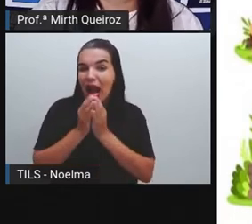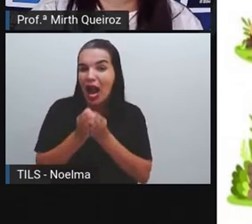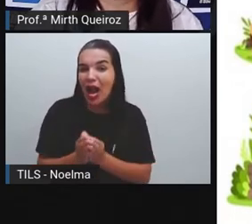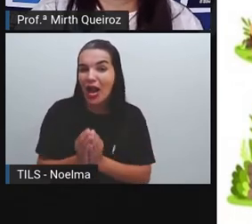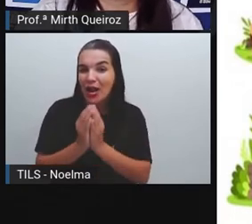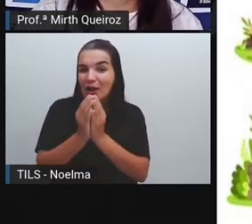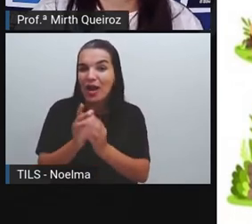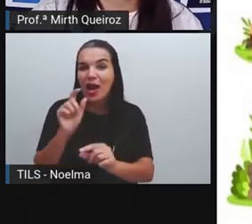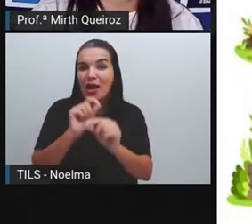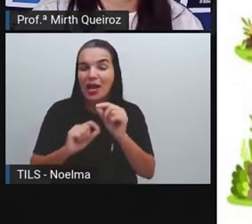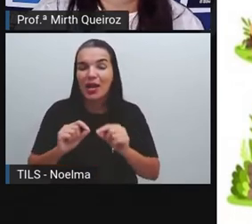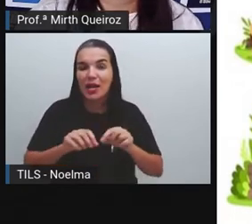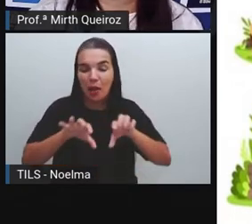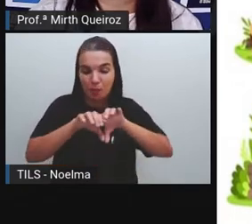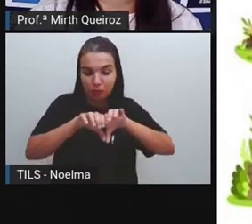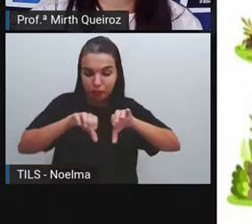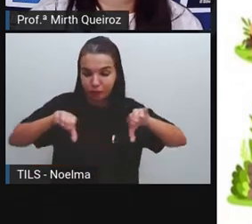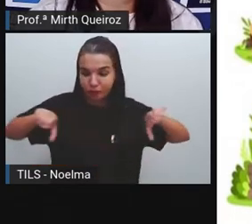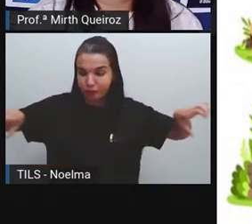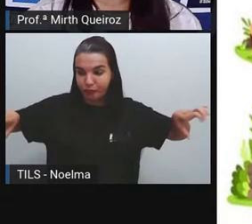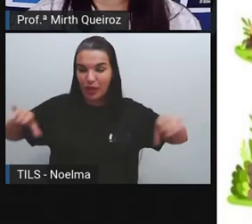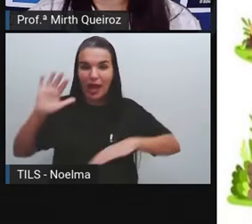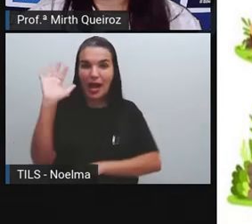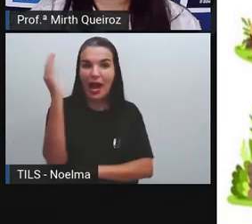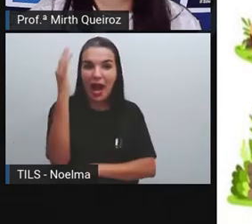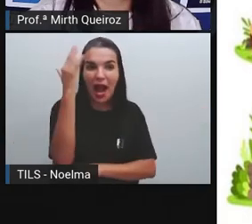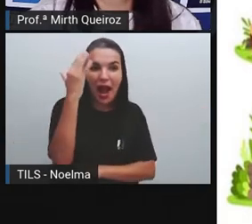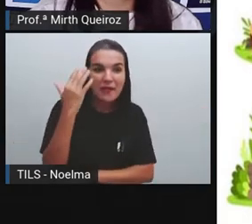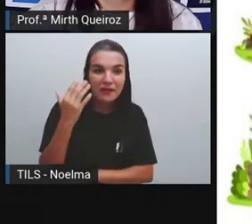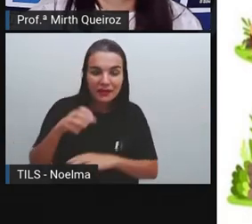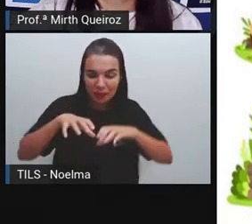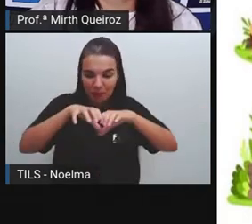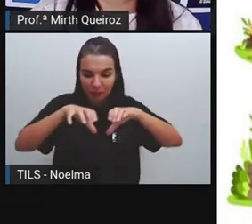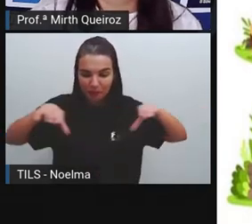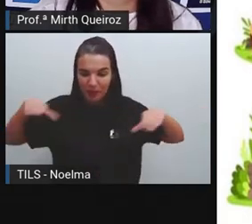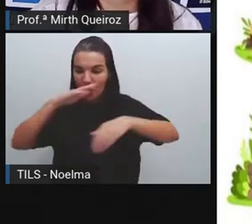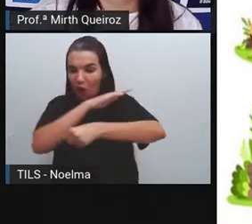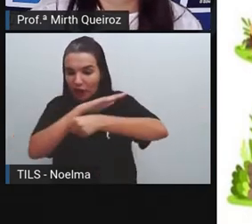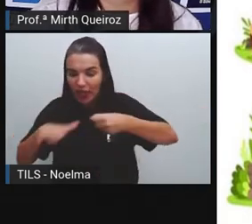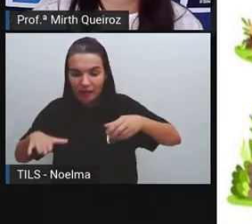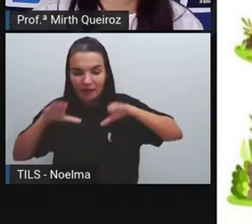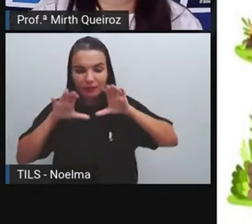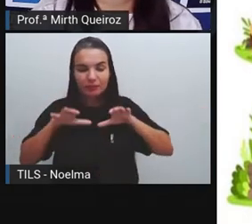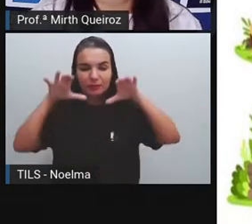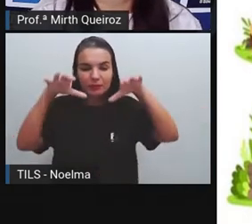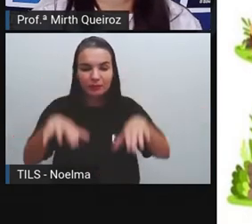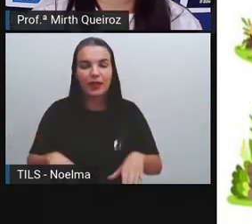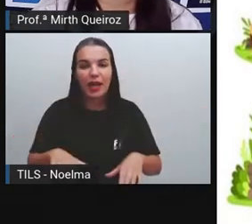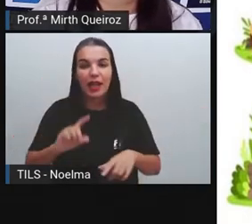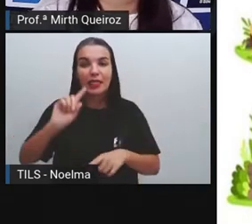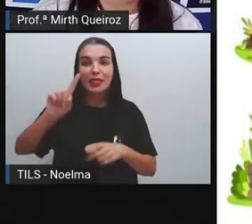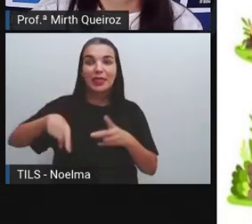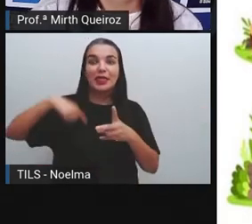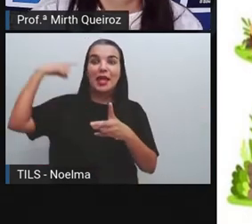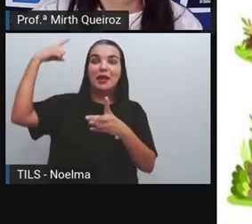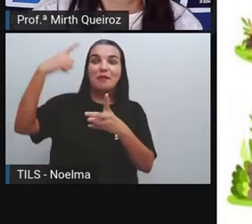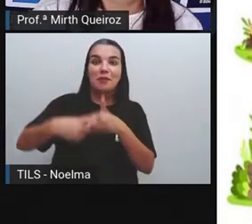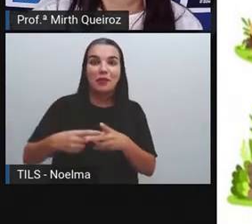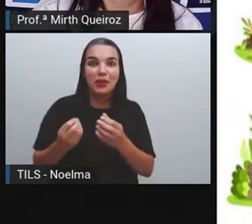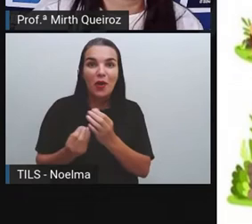pedaços de madeiras que eram colocados ali no rio, né? E mais tarde conseguiram construir aí